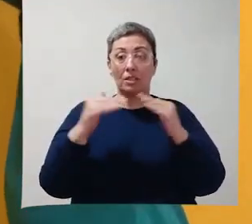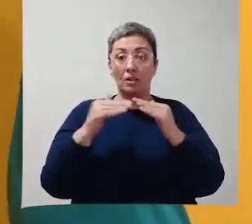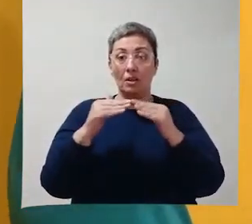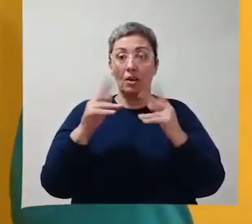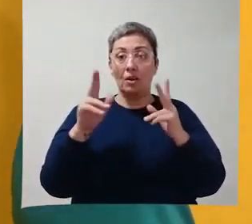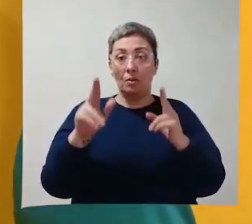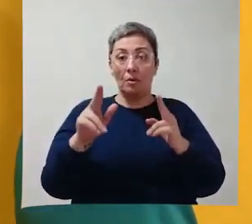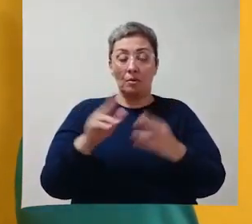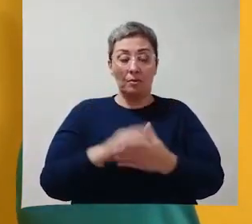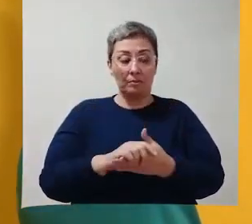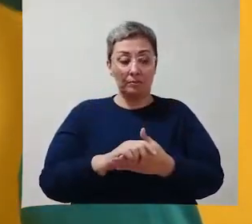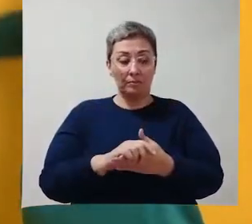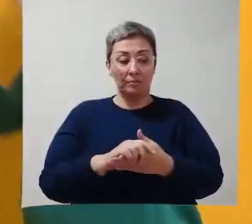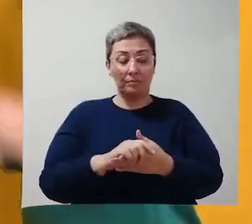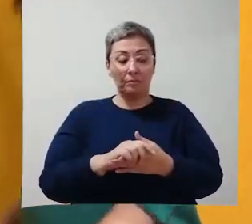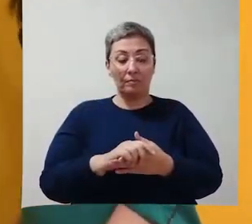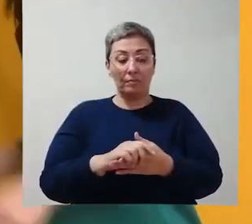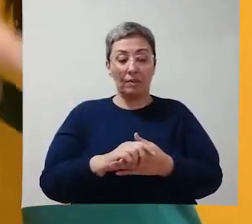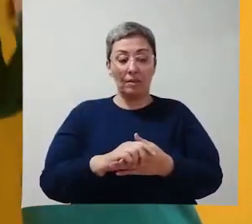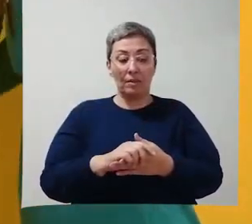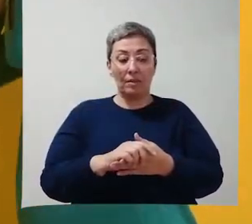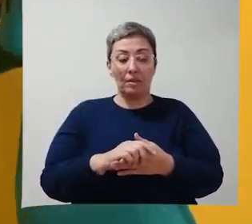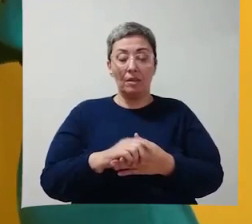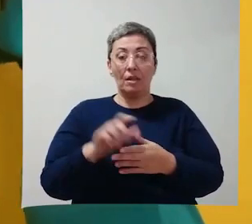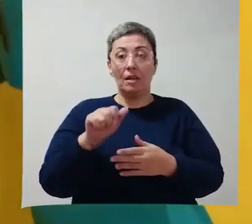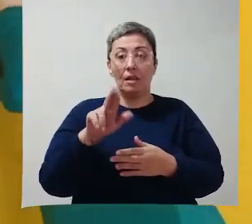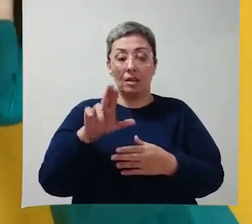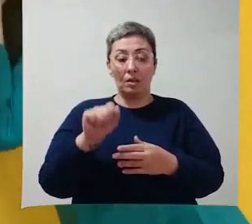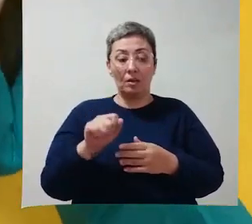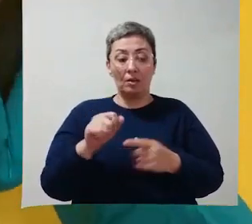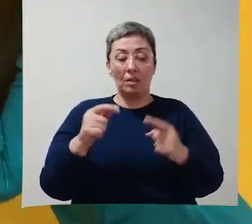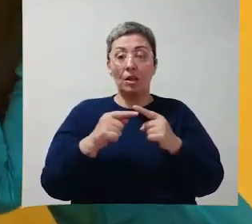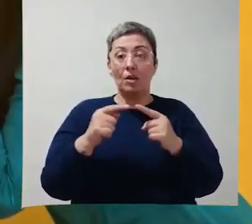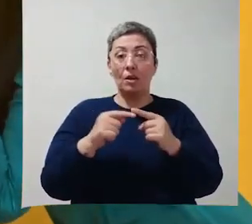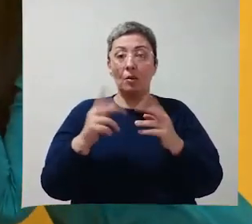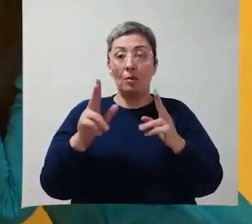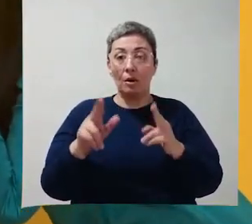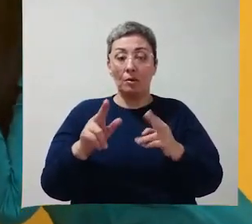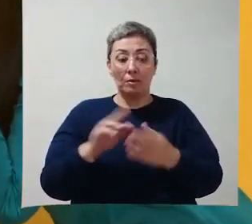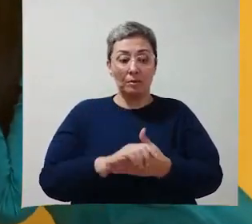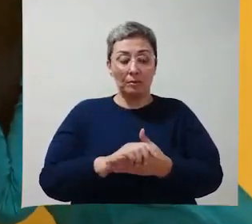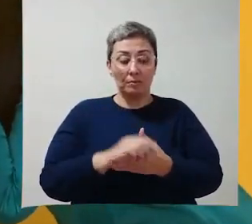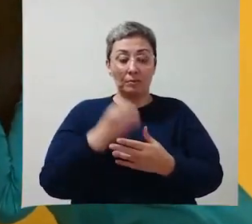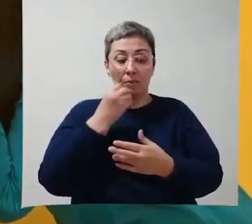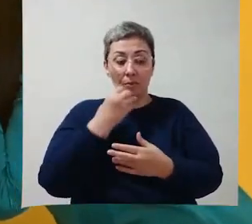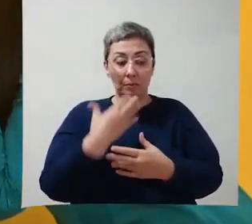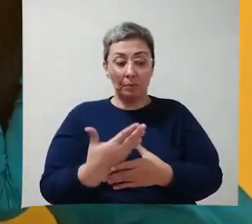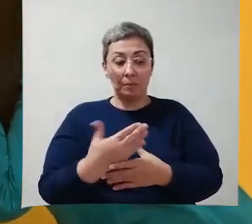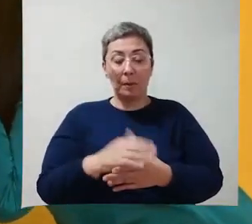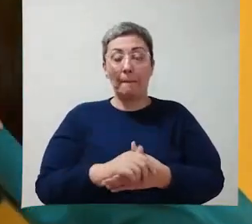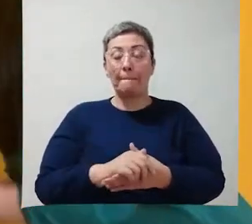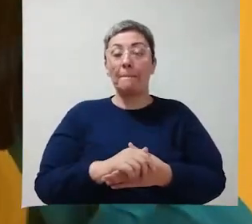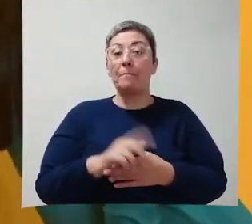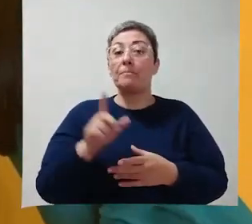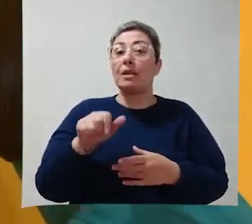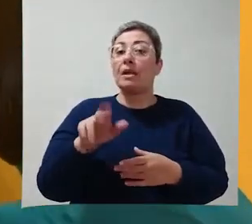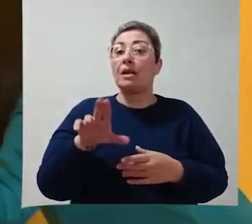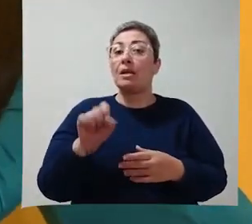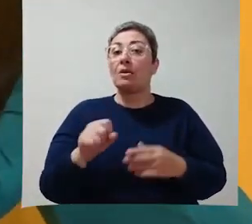igual. Isso! Augusto, faz igual. Muito bem!